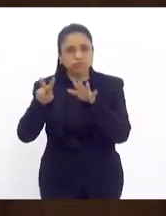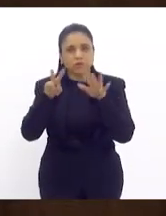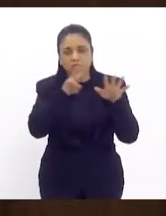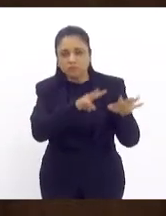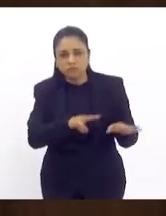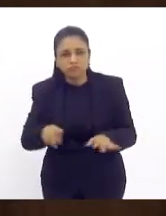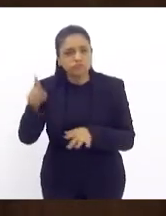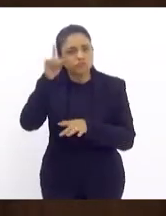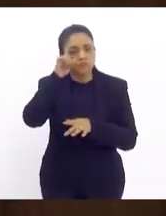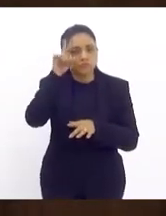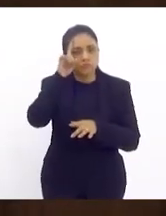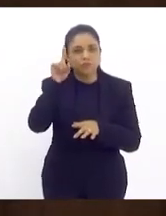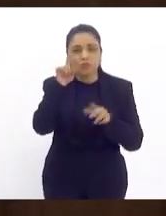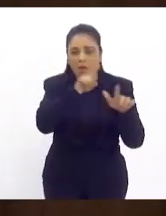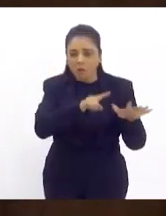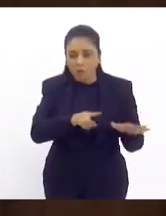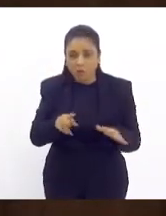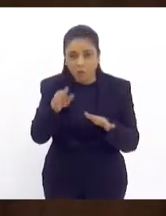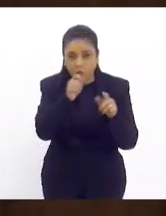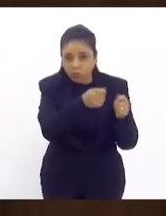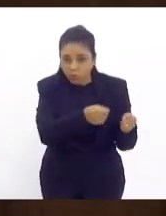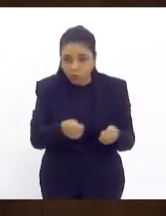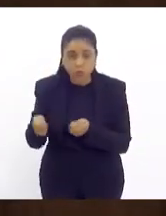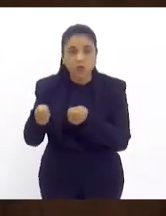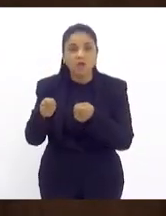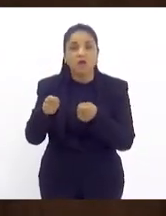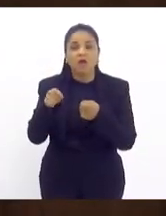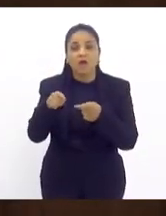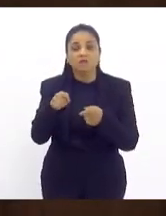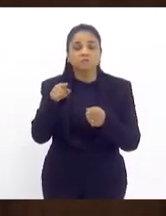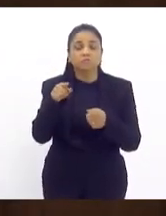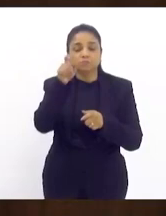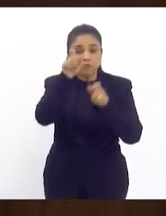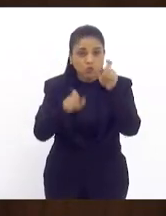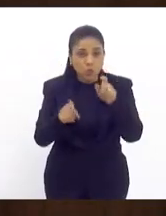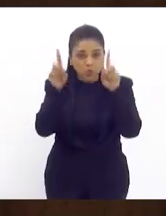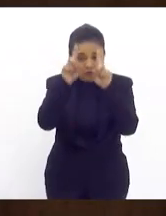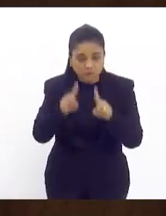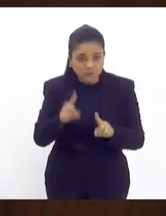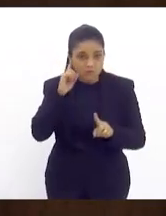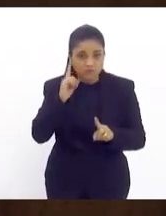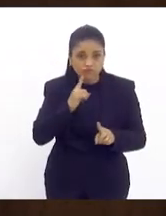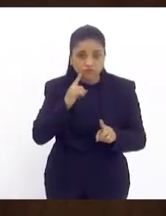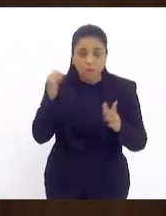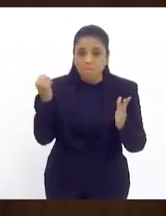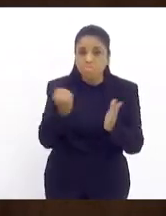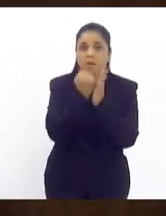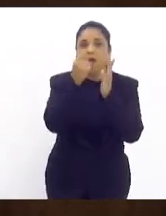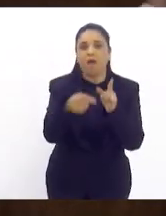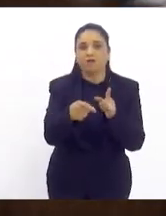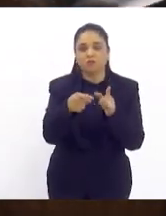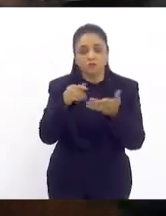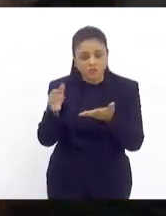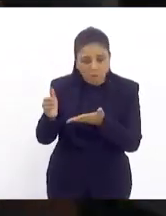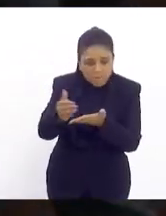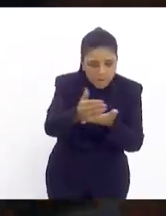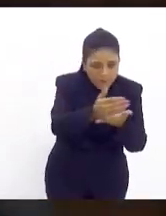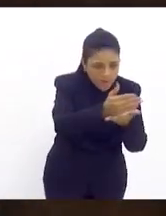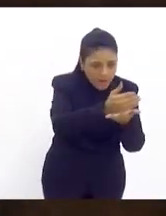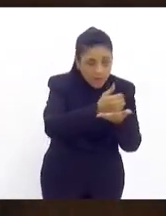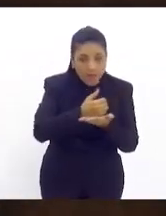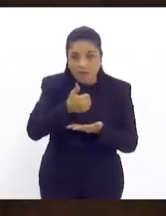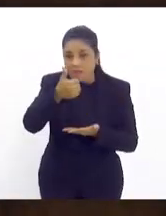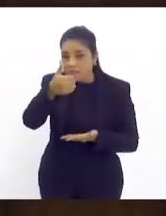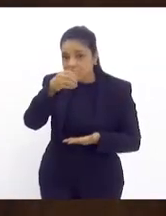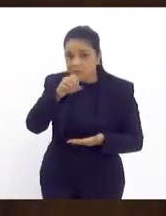sendo impactado um dado específico é que quando a gente miga para esses dados 10 milhões